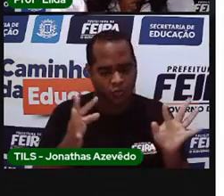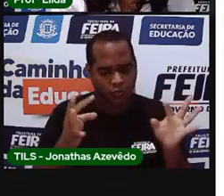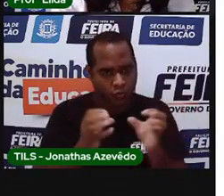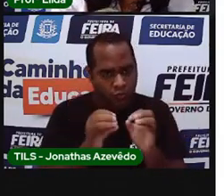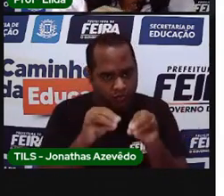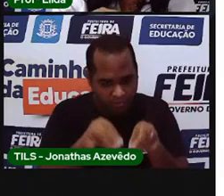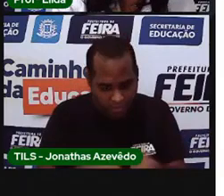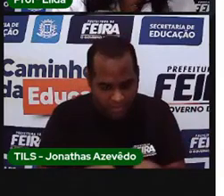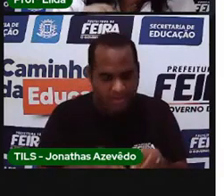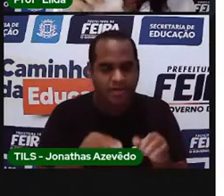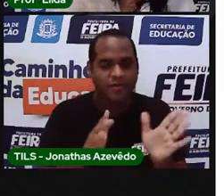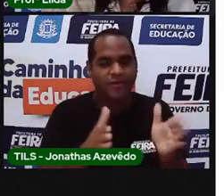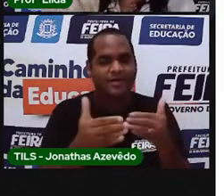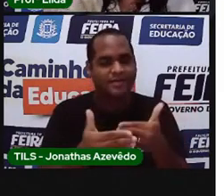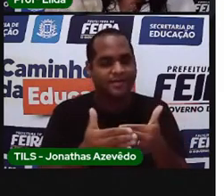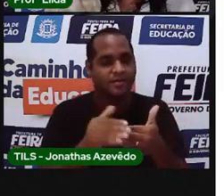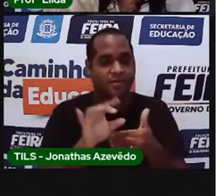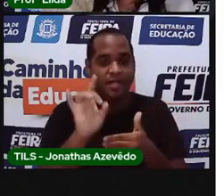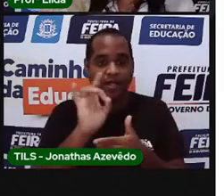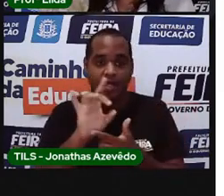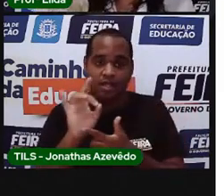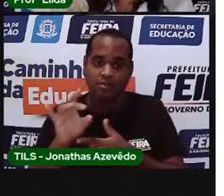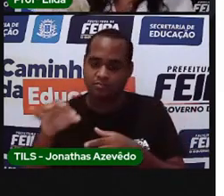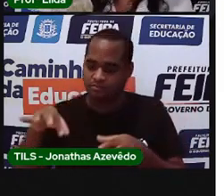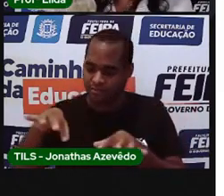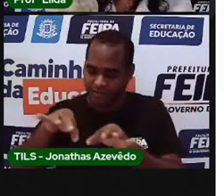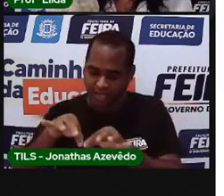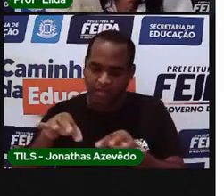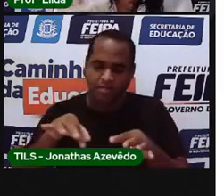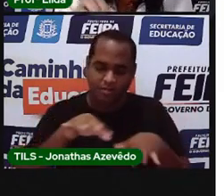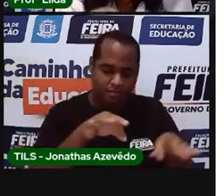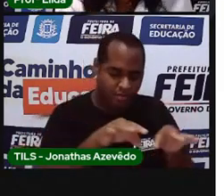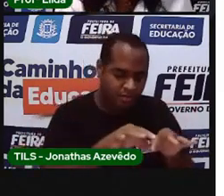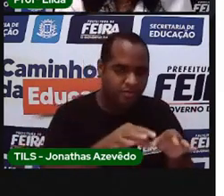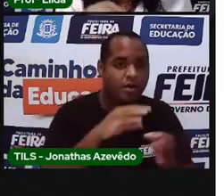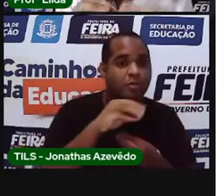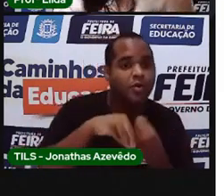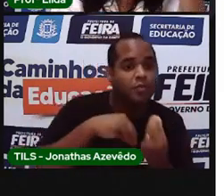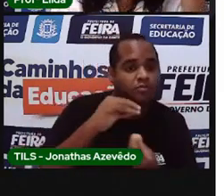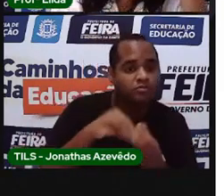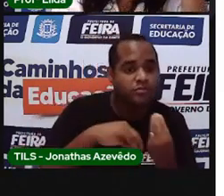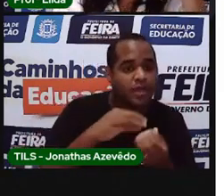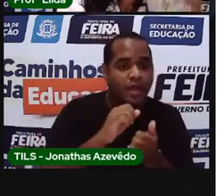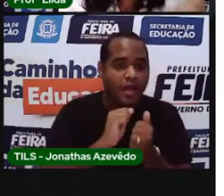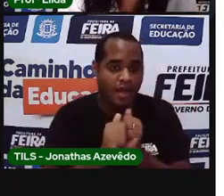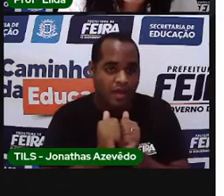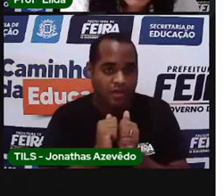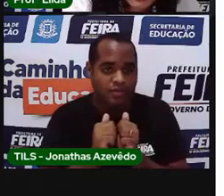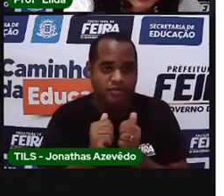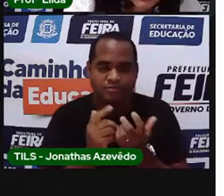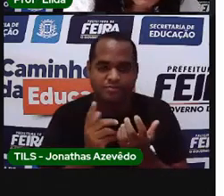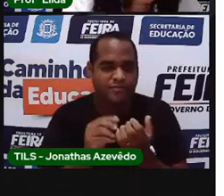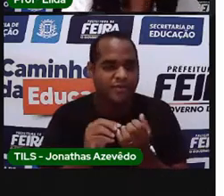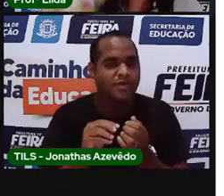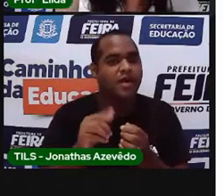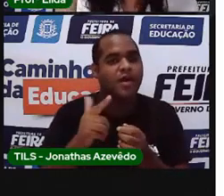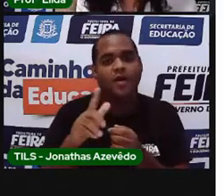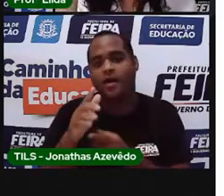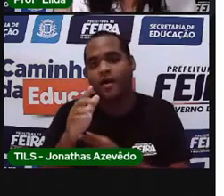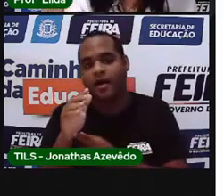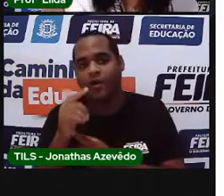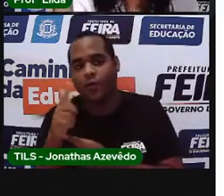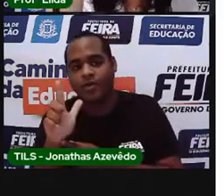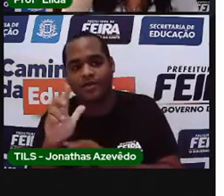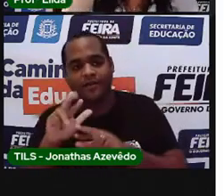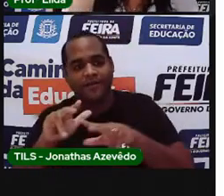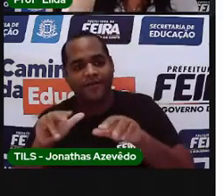mas todos em seus próprios saquinhos. A Pró não misturou as rolhas com as